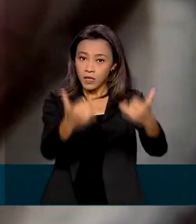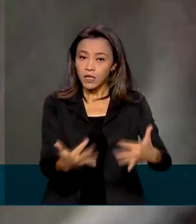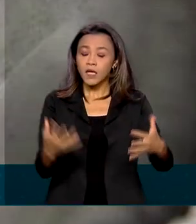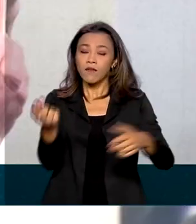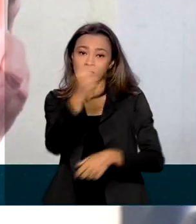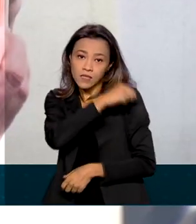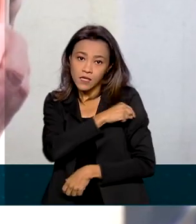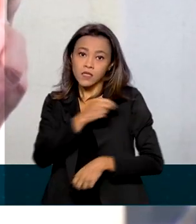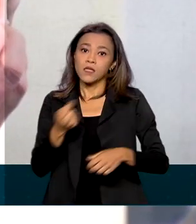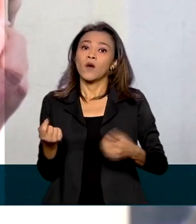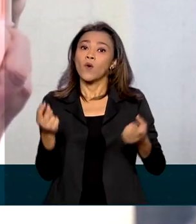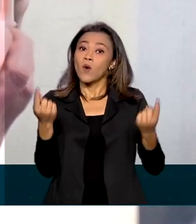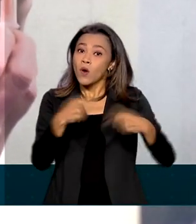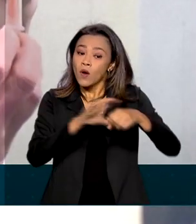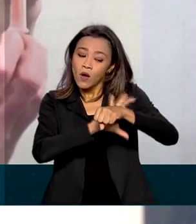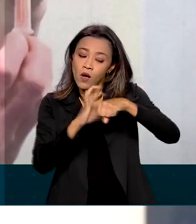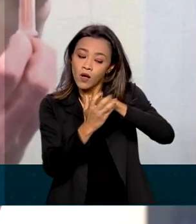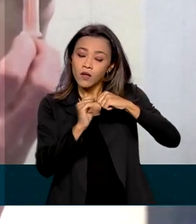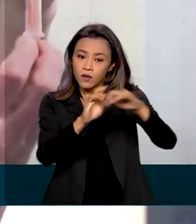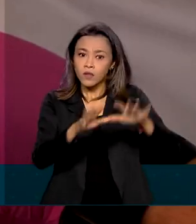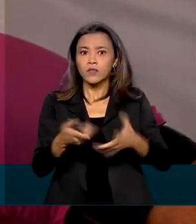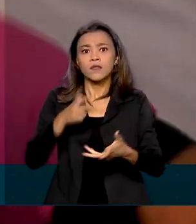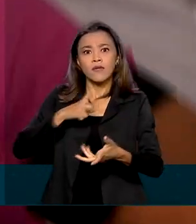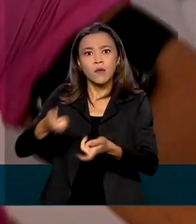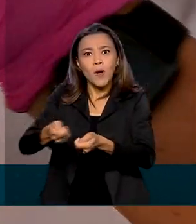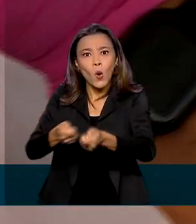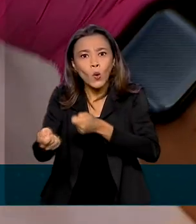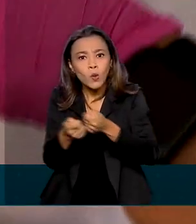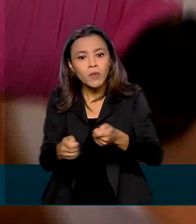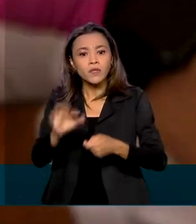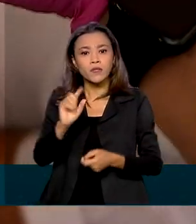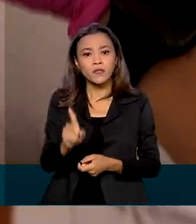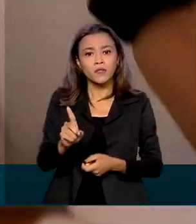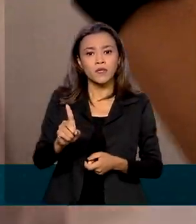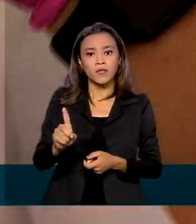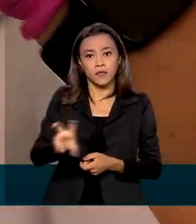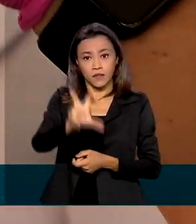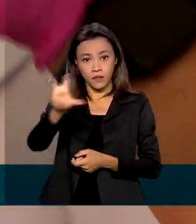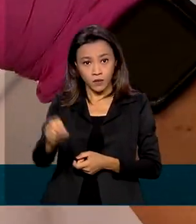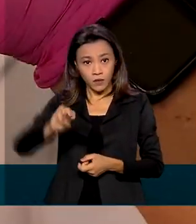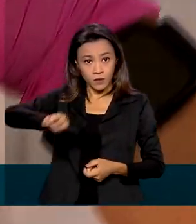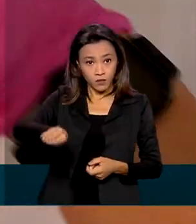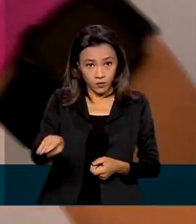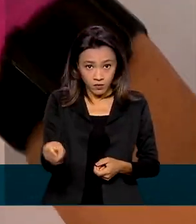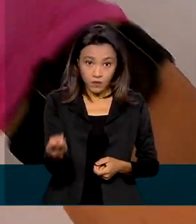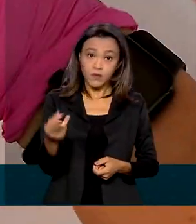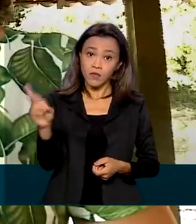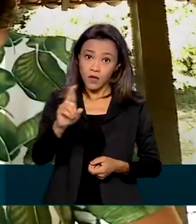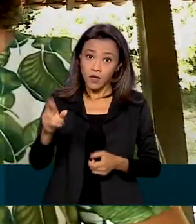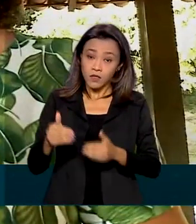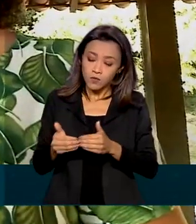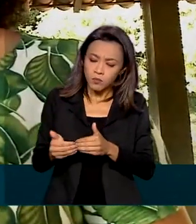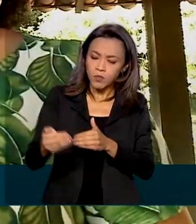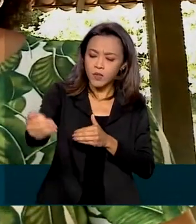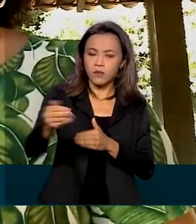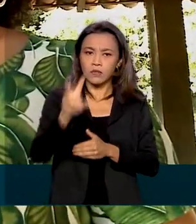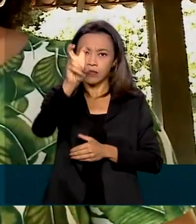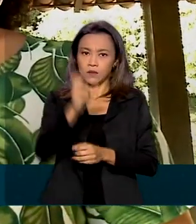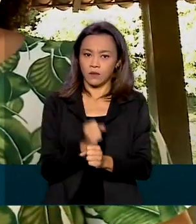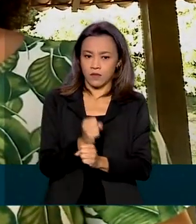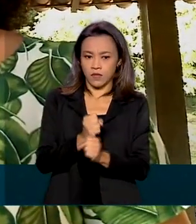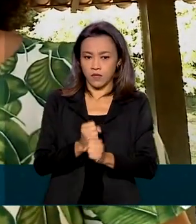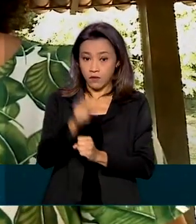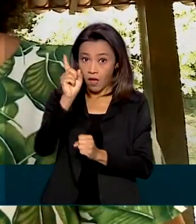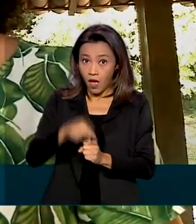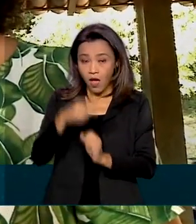pode trazer uma economia de até R 150 bilhões aos cofres públicos nos próximos cinco anos. O relatório foi produzido com